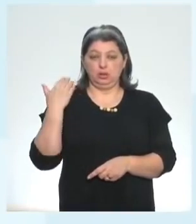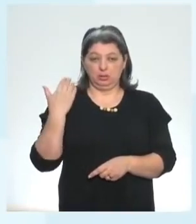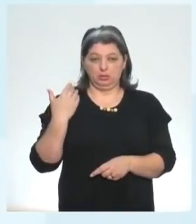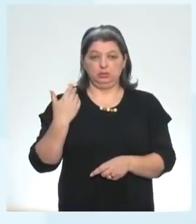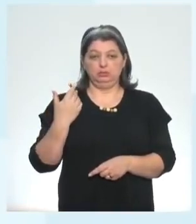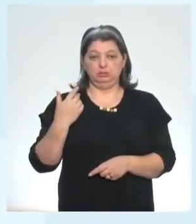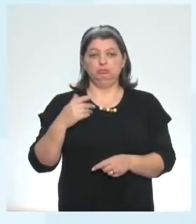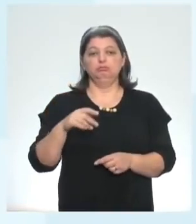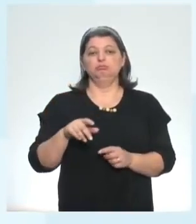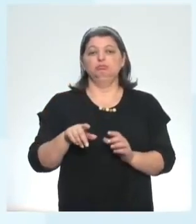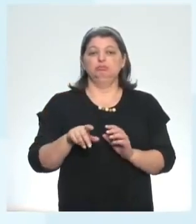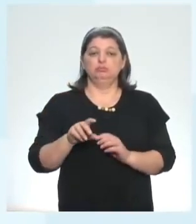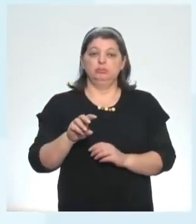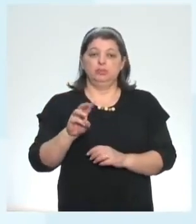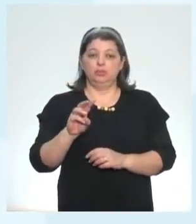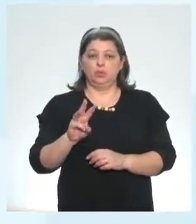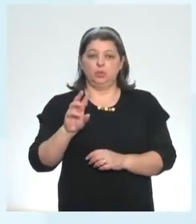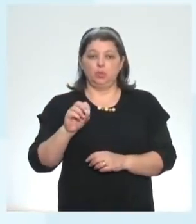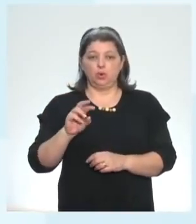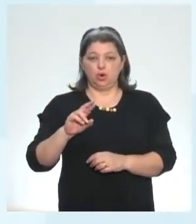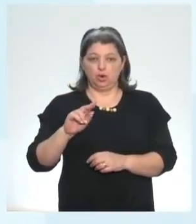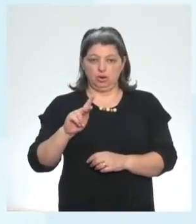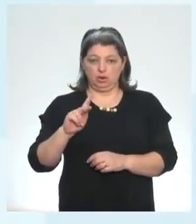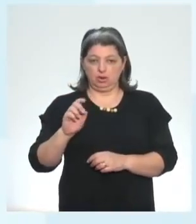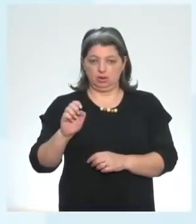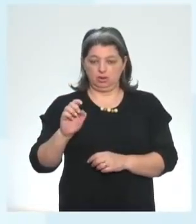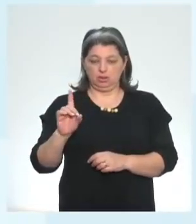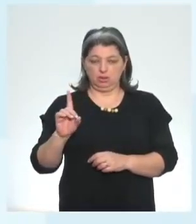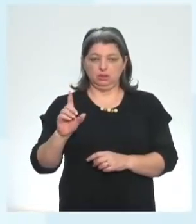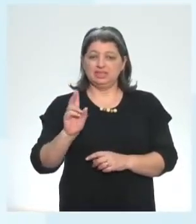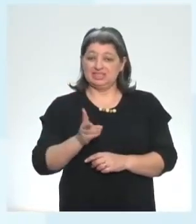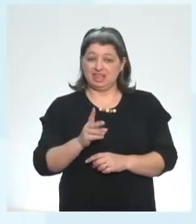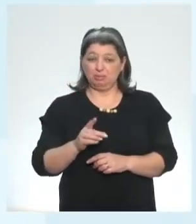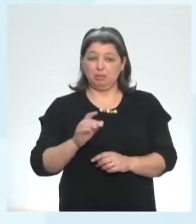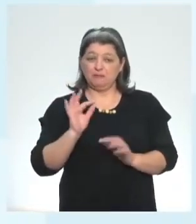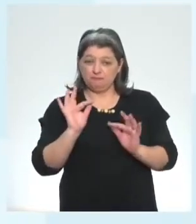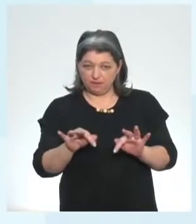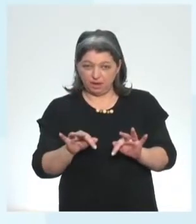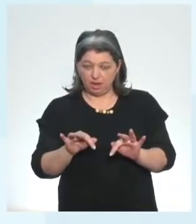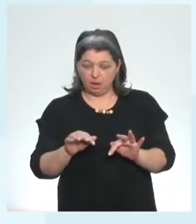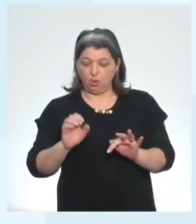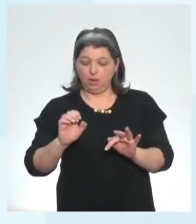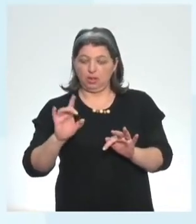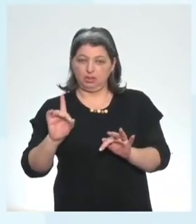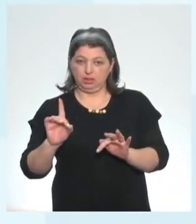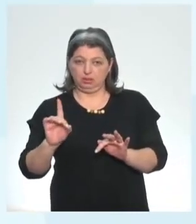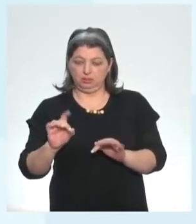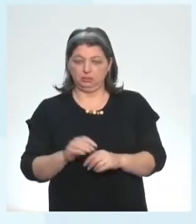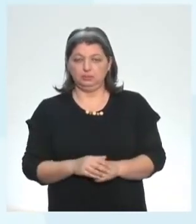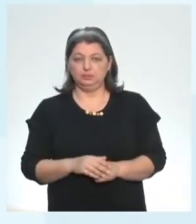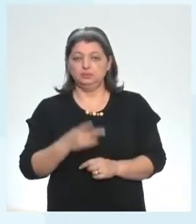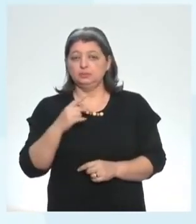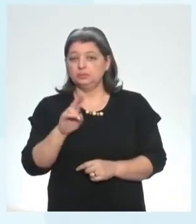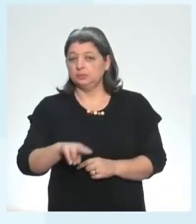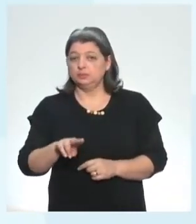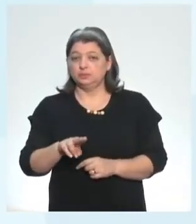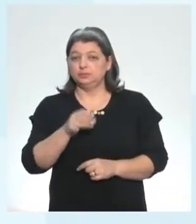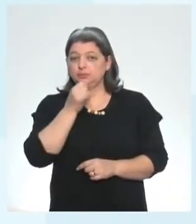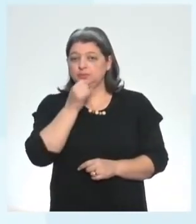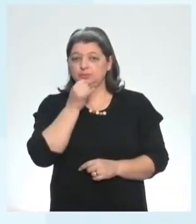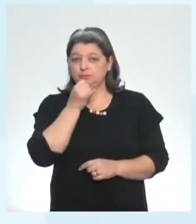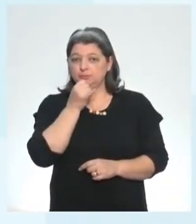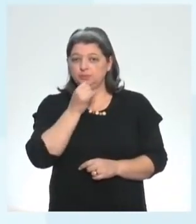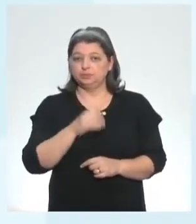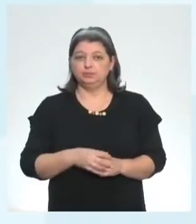worked então esses são regulares terminam em ed mas o verbo write que é esse que a gente usou aqui no exemplo ele é irregular